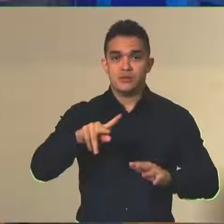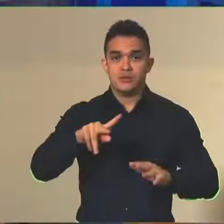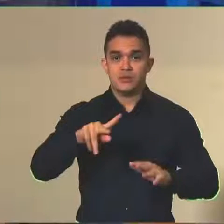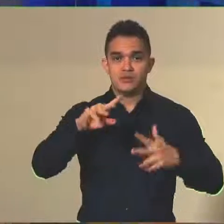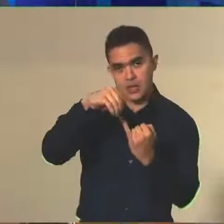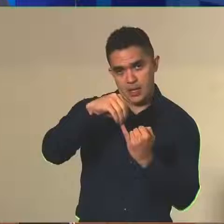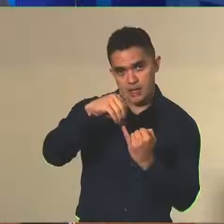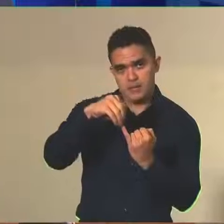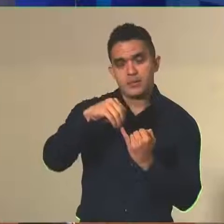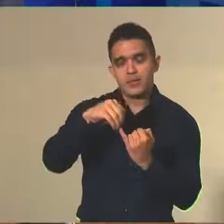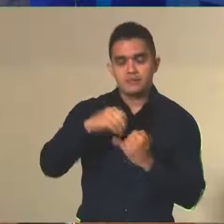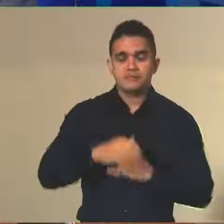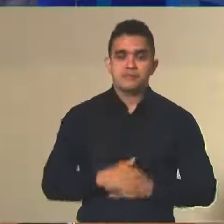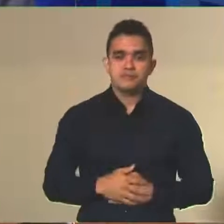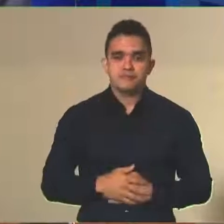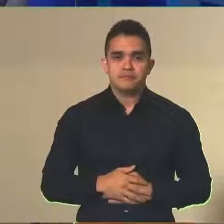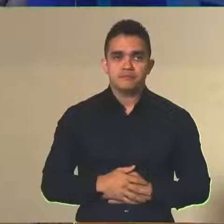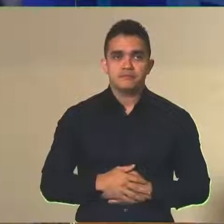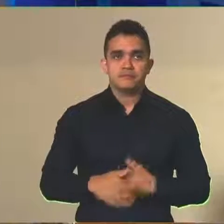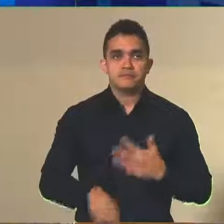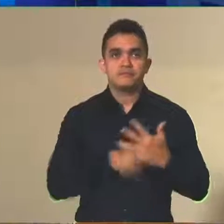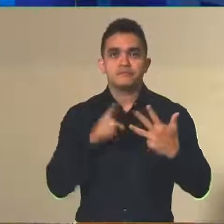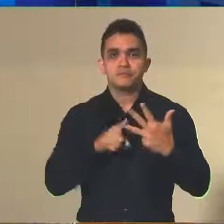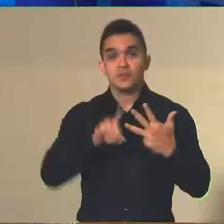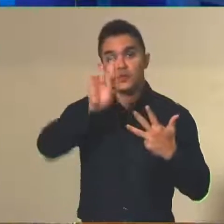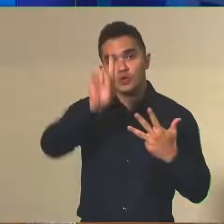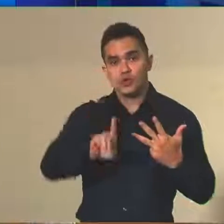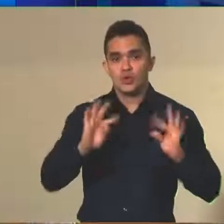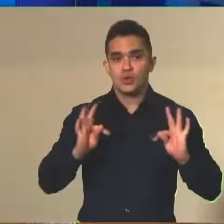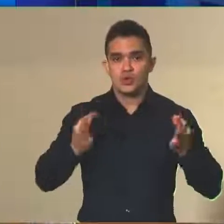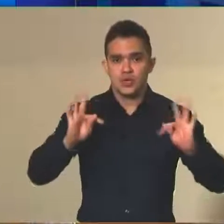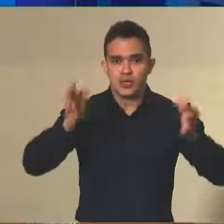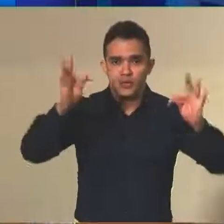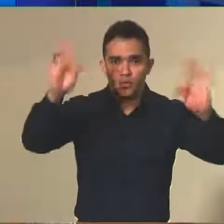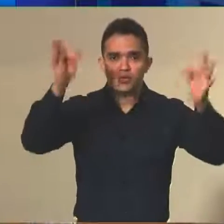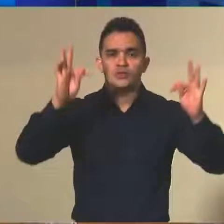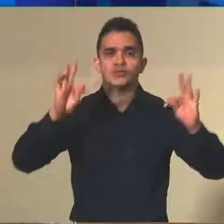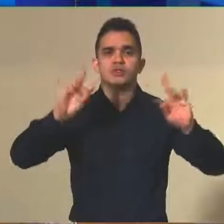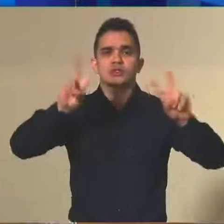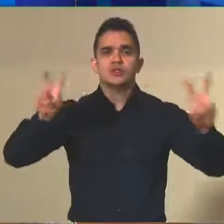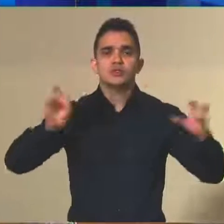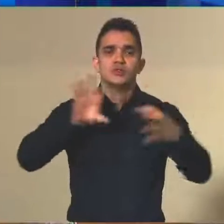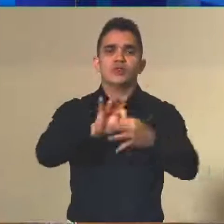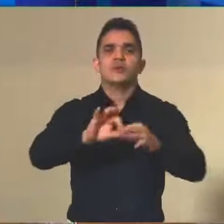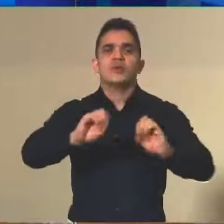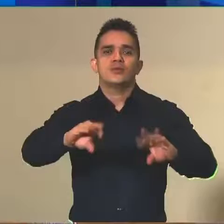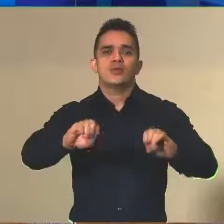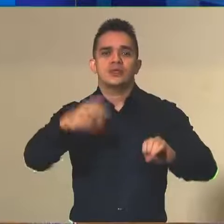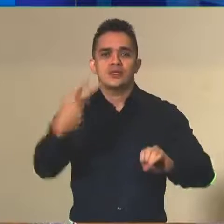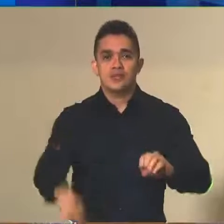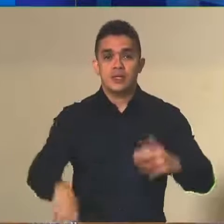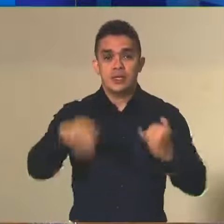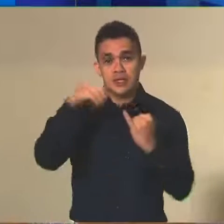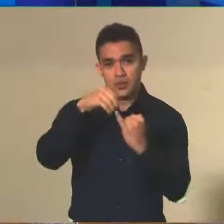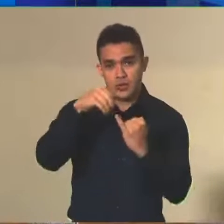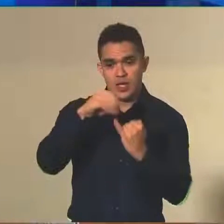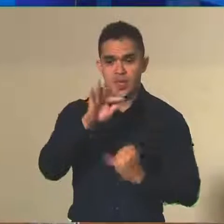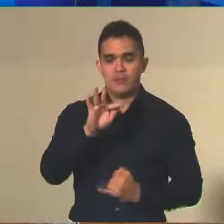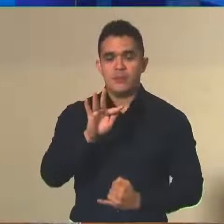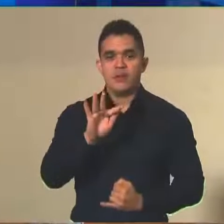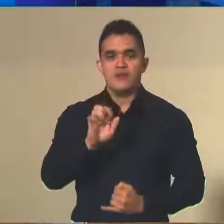O diretor de Tecnologia e Disseminação de Informações Educacionais do Inep, Fernando Sismansky.